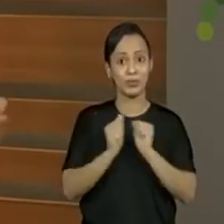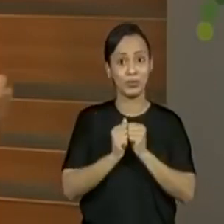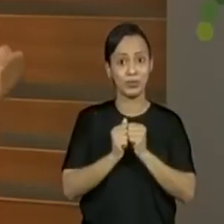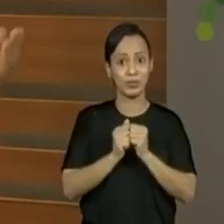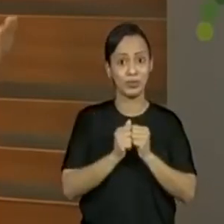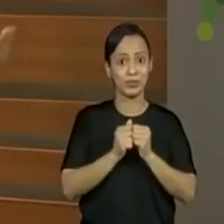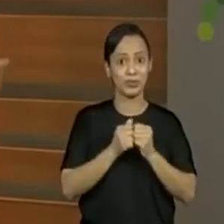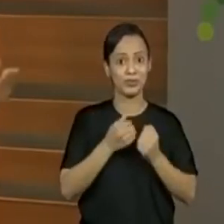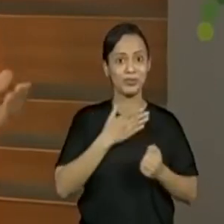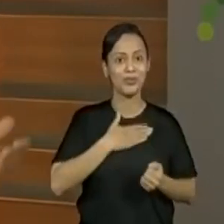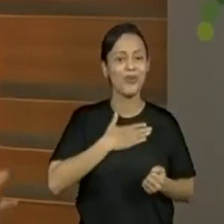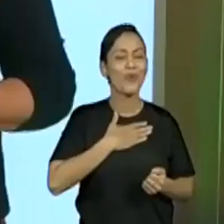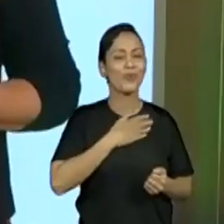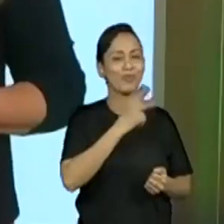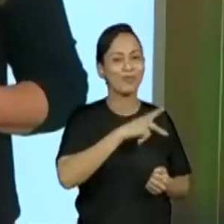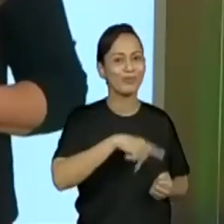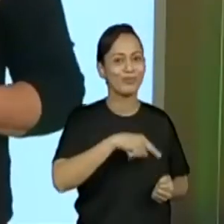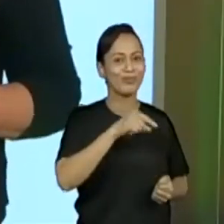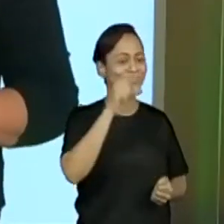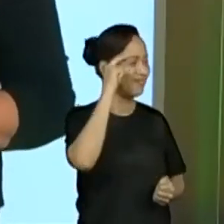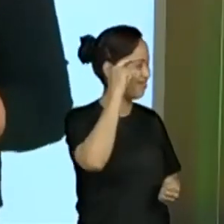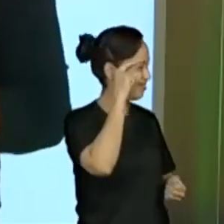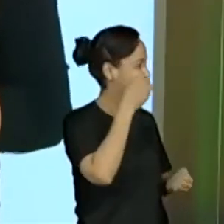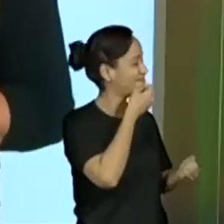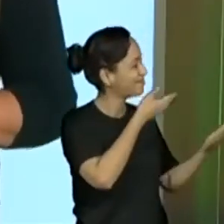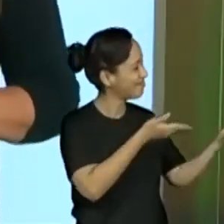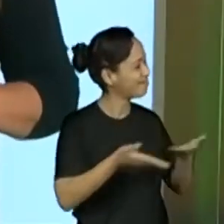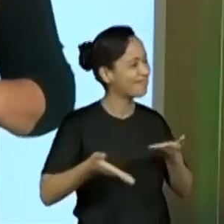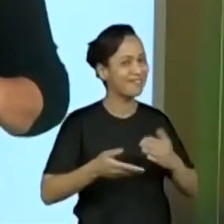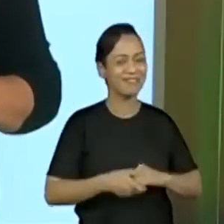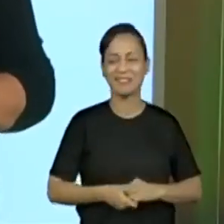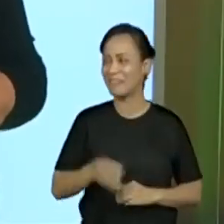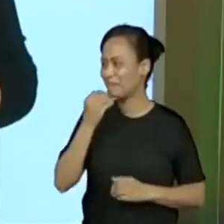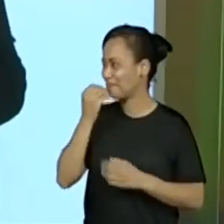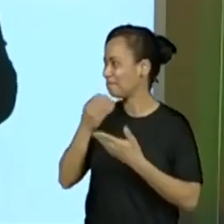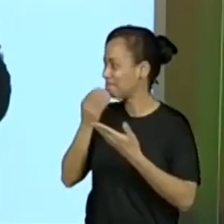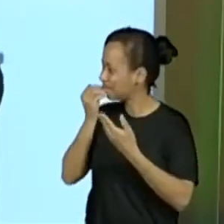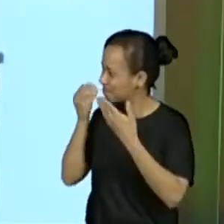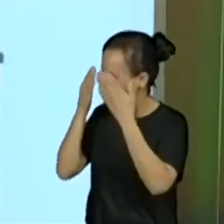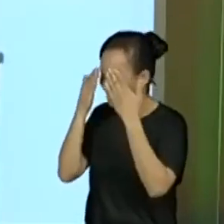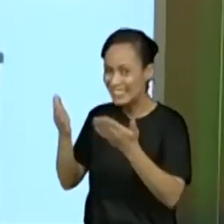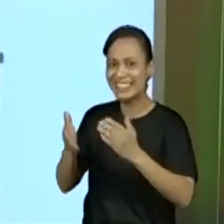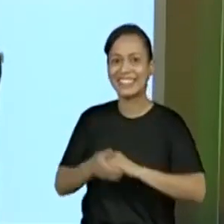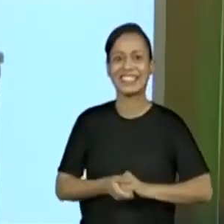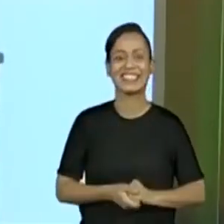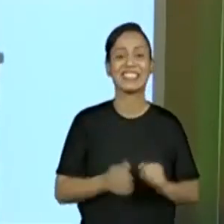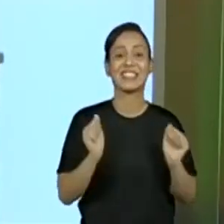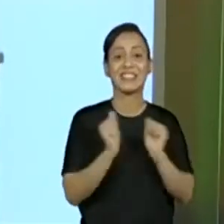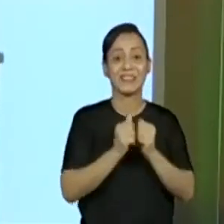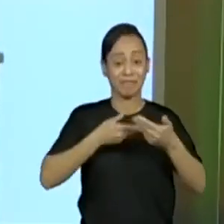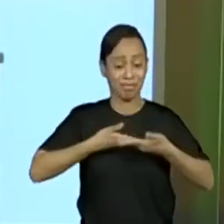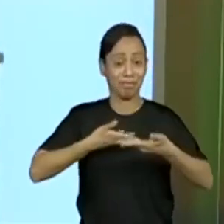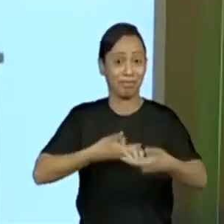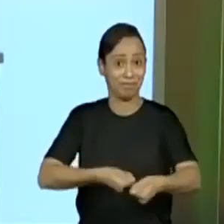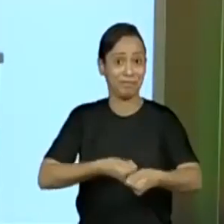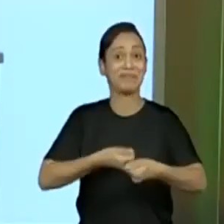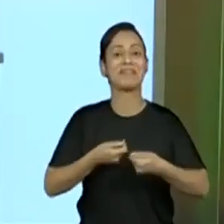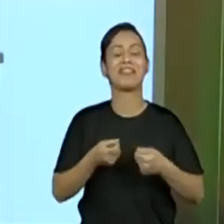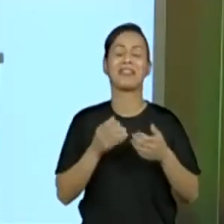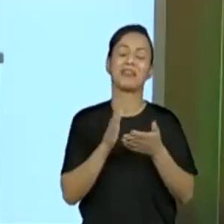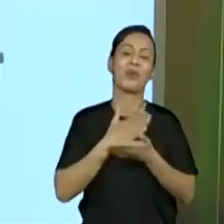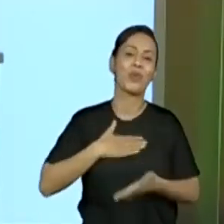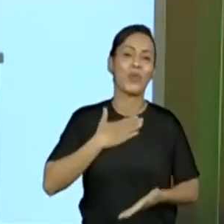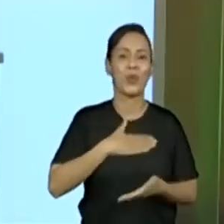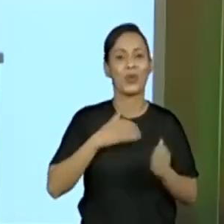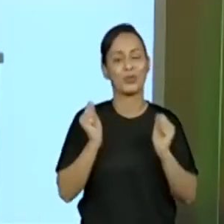minha querida amiga professora Genoveva. Bem-vinda a essa aula, professora Genoveva. Muito obrigada, professor Joelson. Obrigada pelo convite. E é sempre um prazer